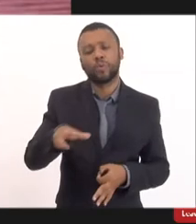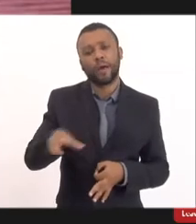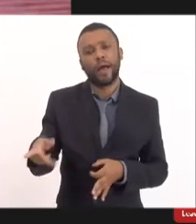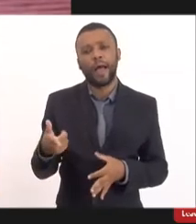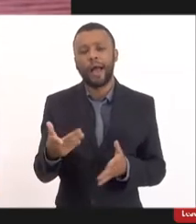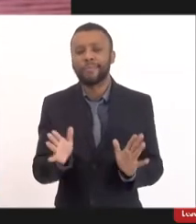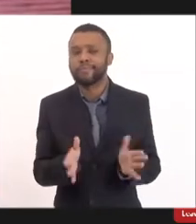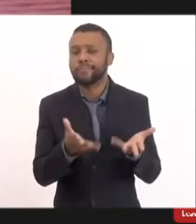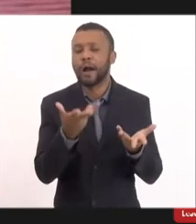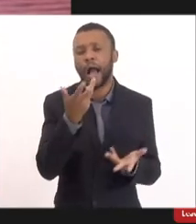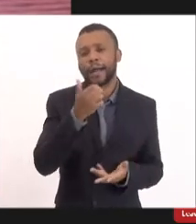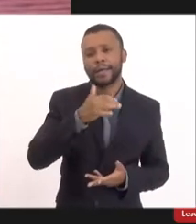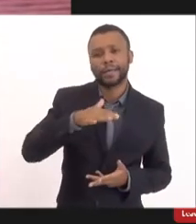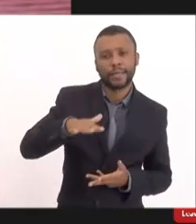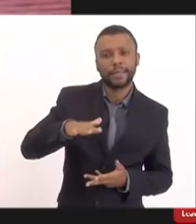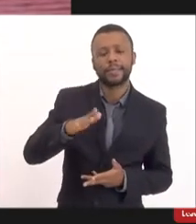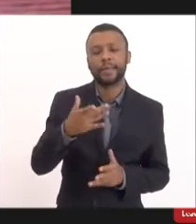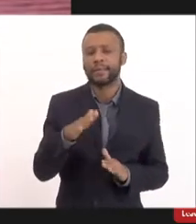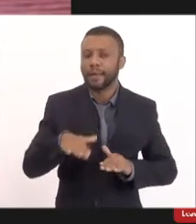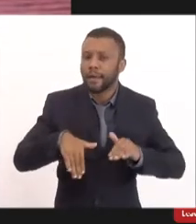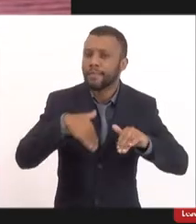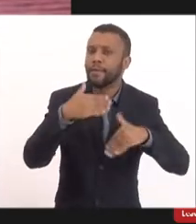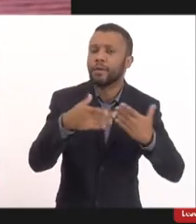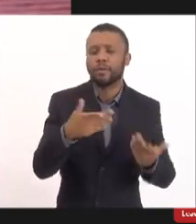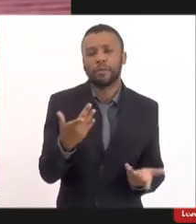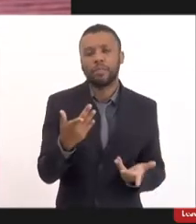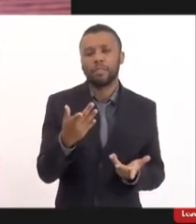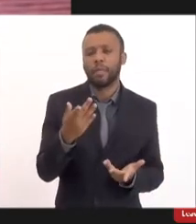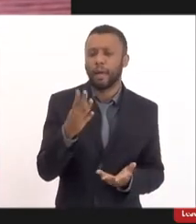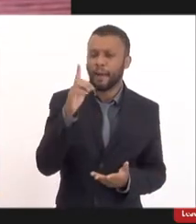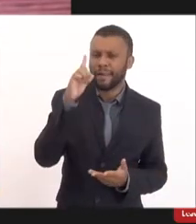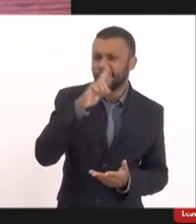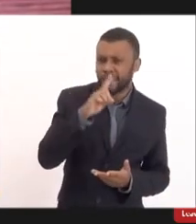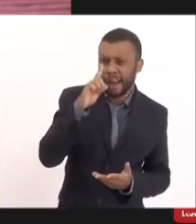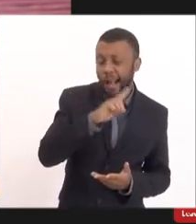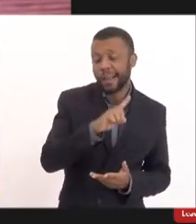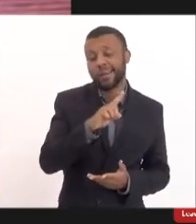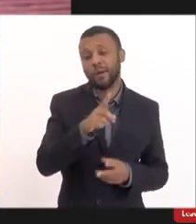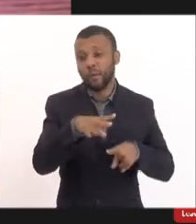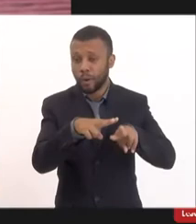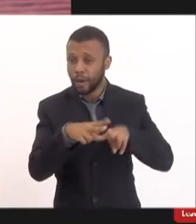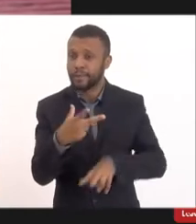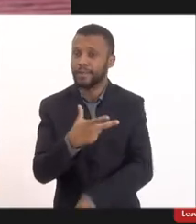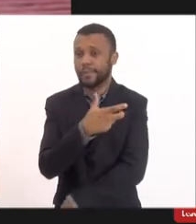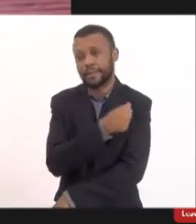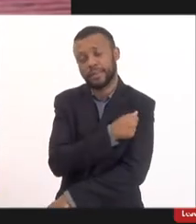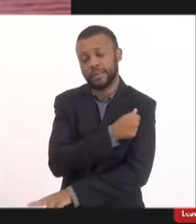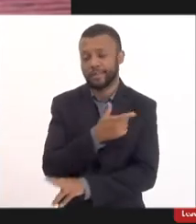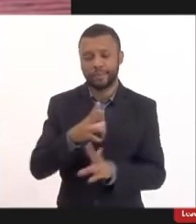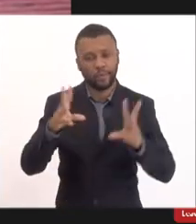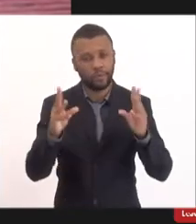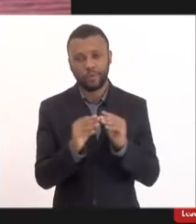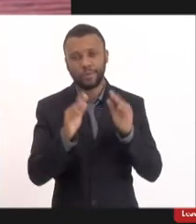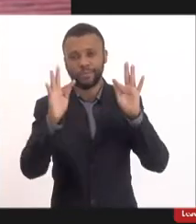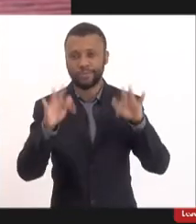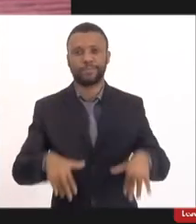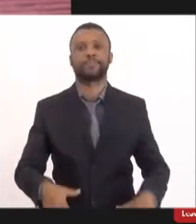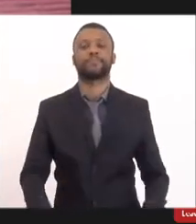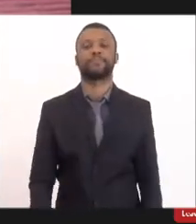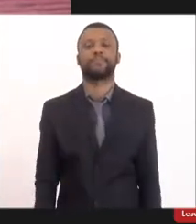por conta de um produto chamado vacinas e que não se aplicaria nesse caso concluindo e é isso que eu queria falar com a senhora